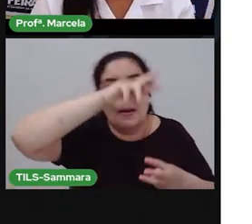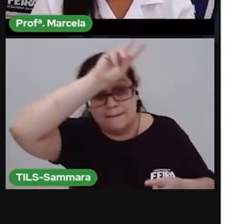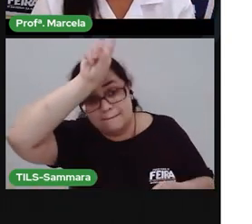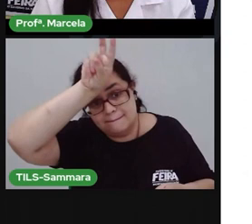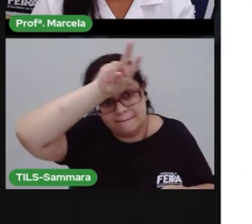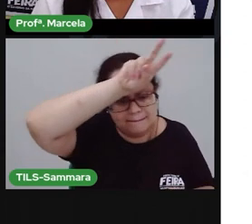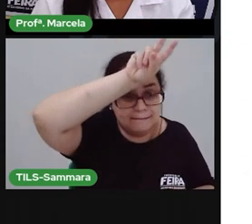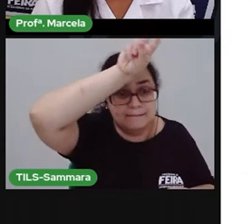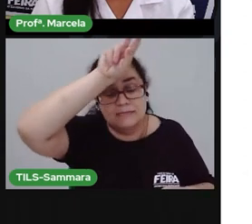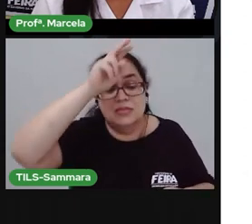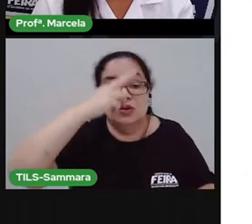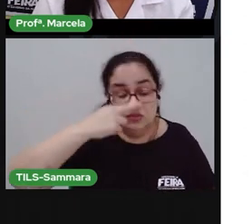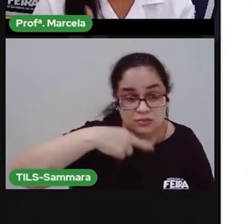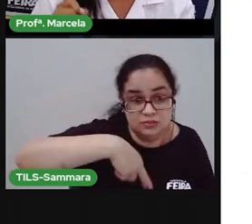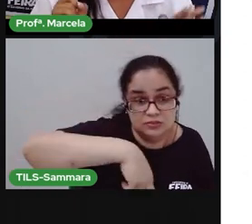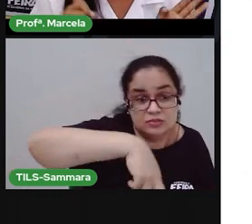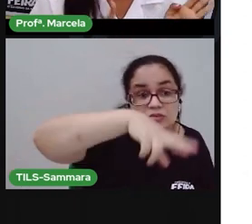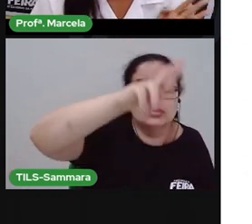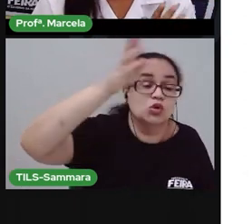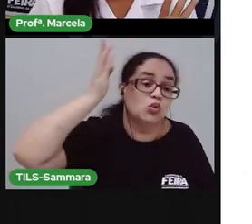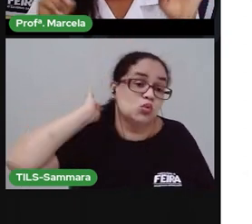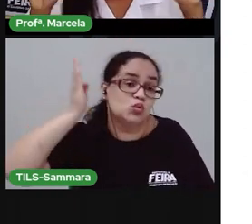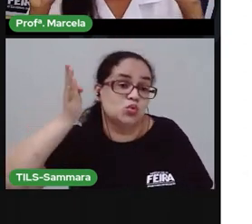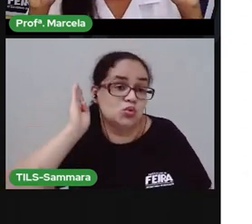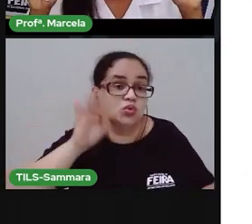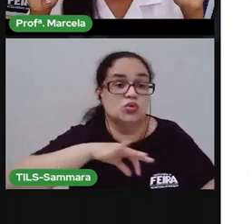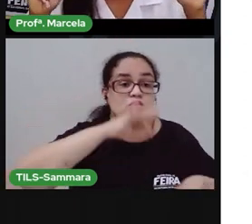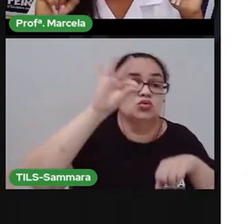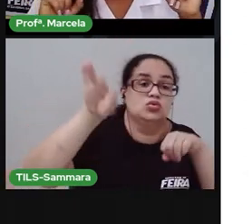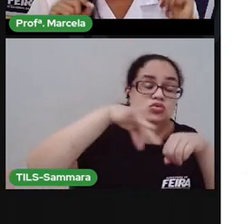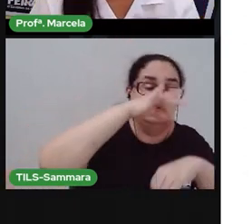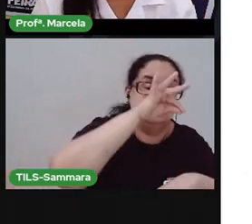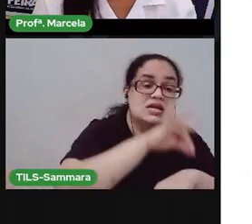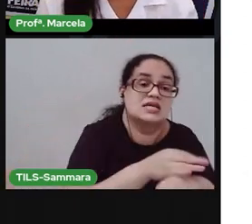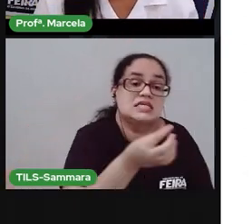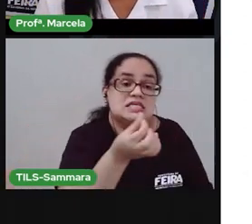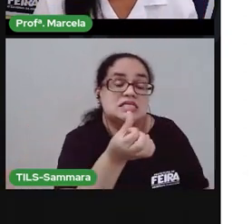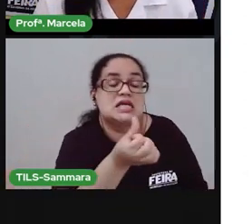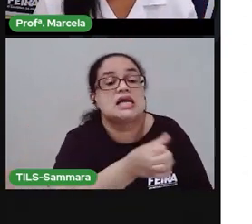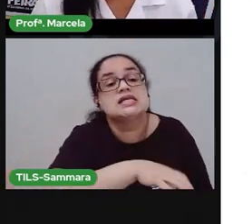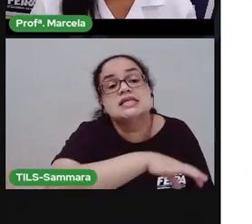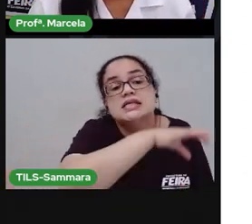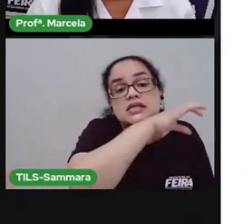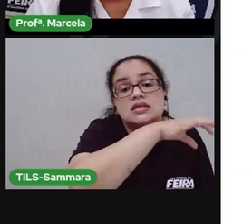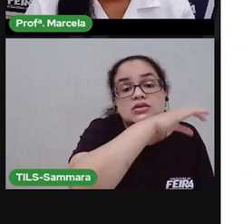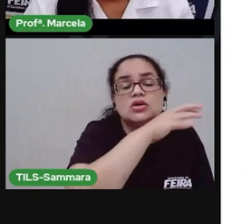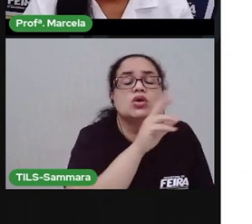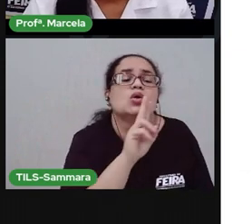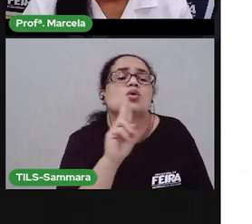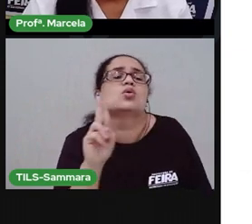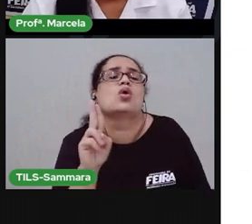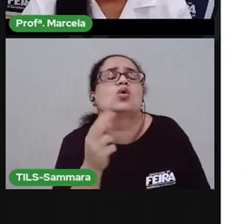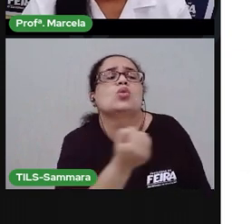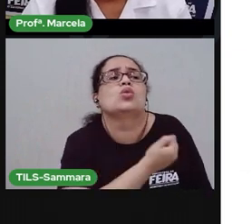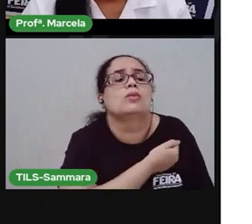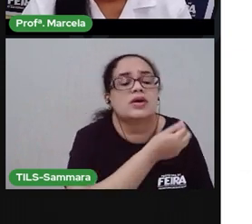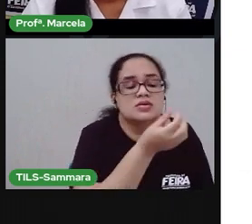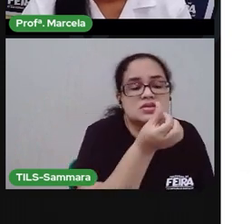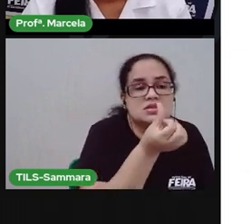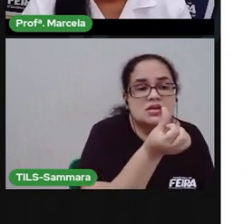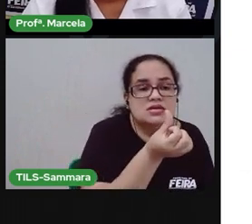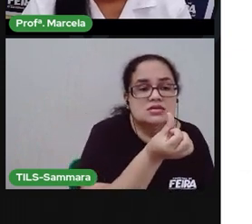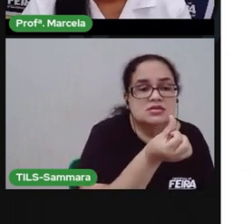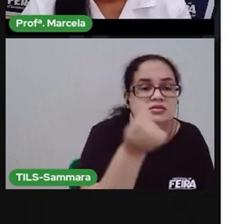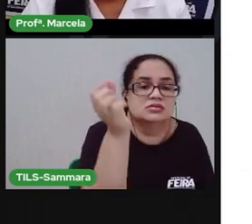barata, elefante, jumento e abelha. Seis. Como é o número seis, escreva